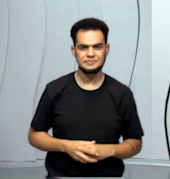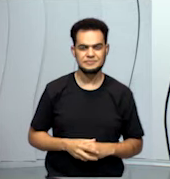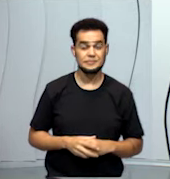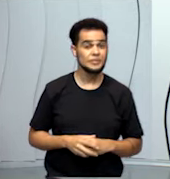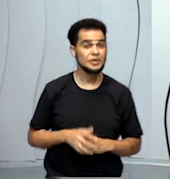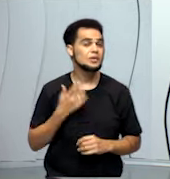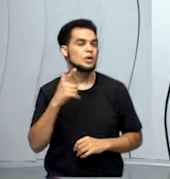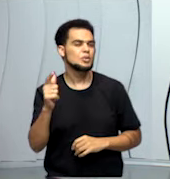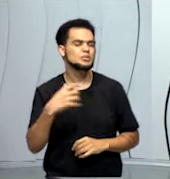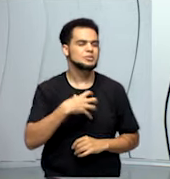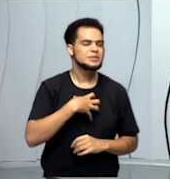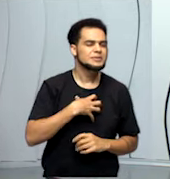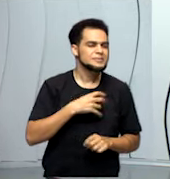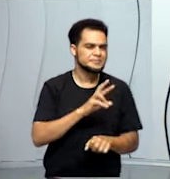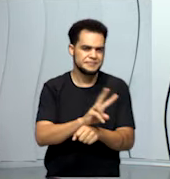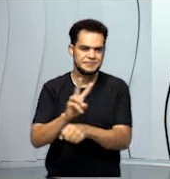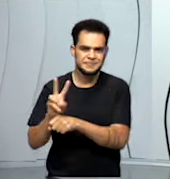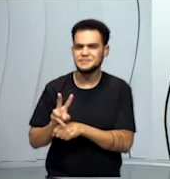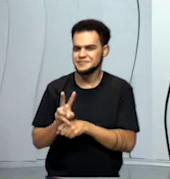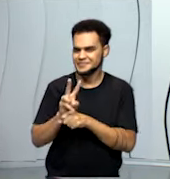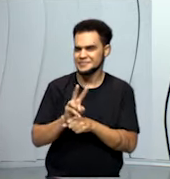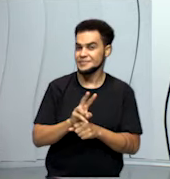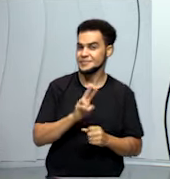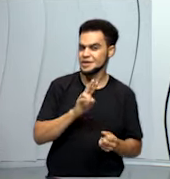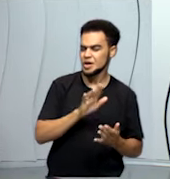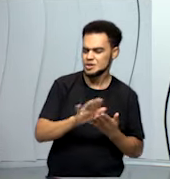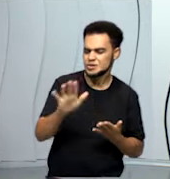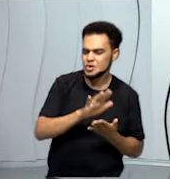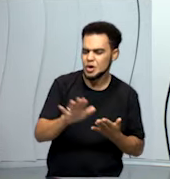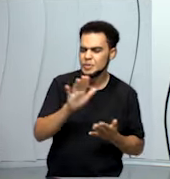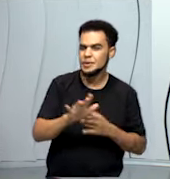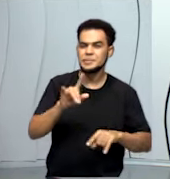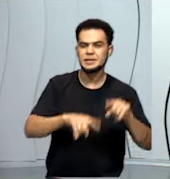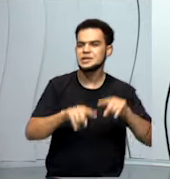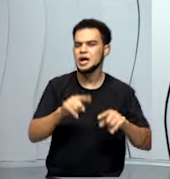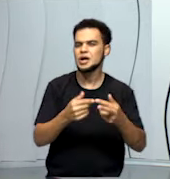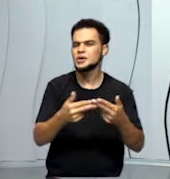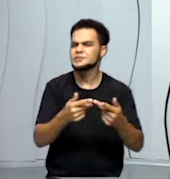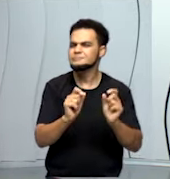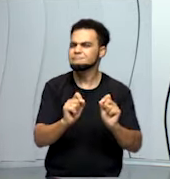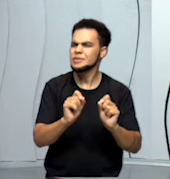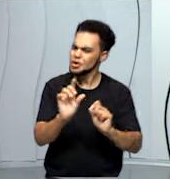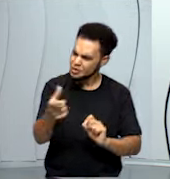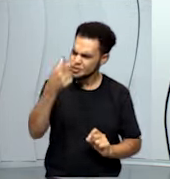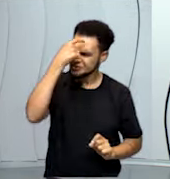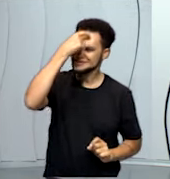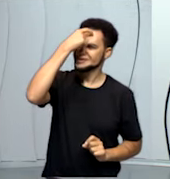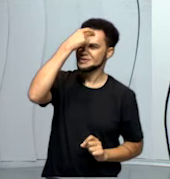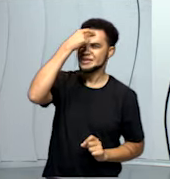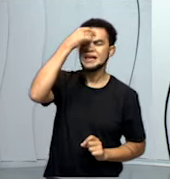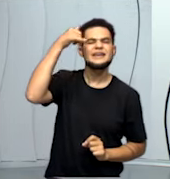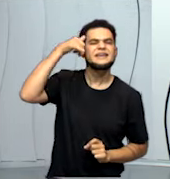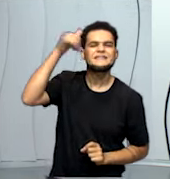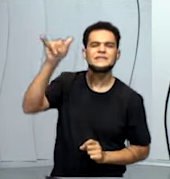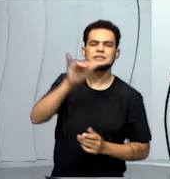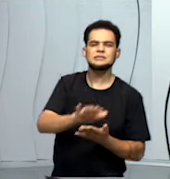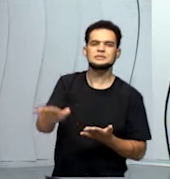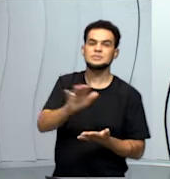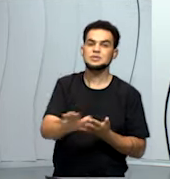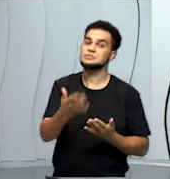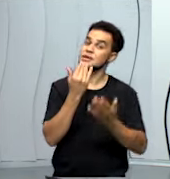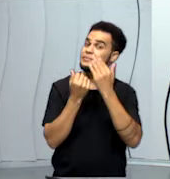maneira de preservar a água é consumir produtos de forma consciente e evitar o desperdício de alimentos.